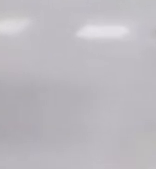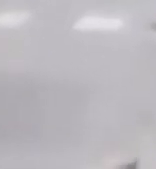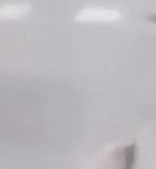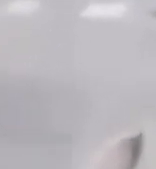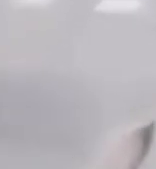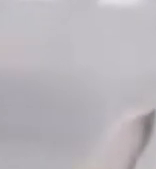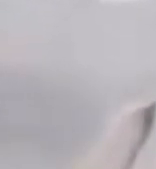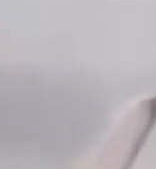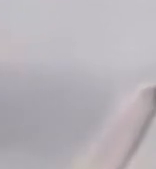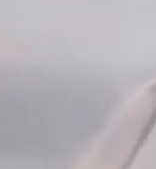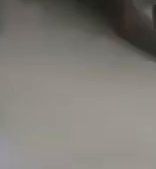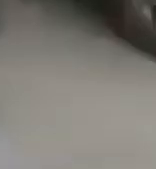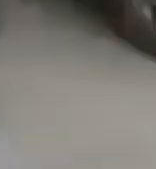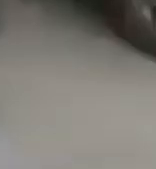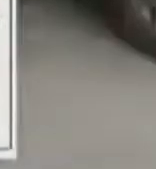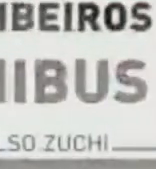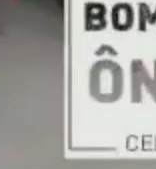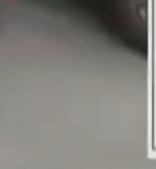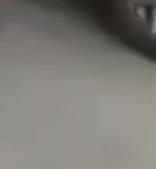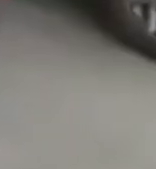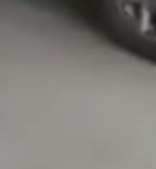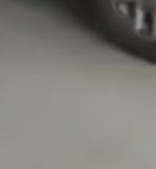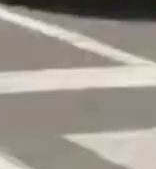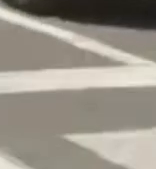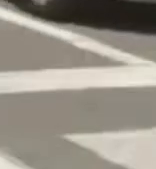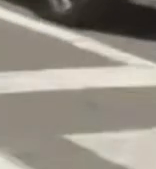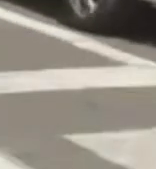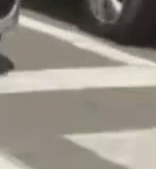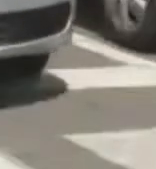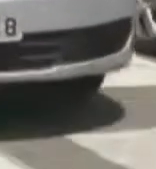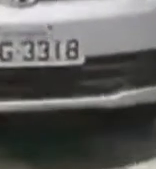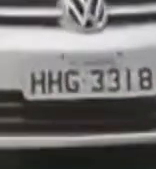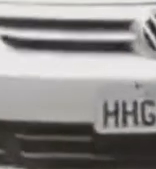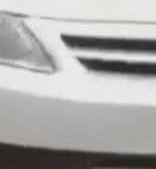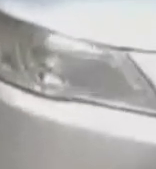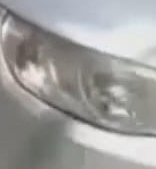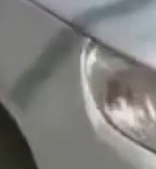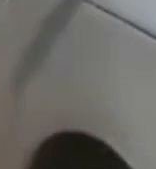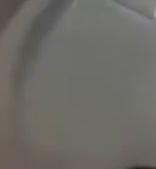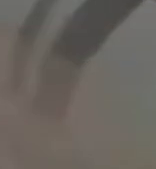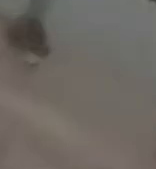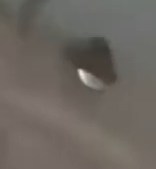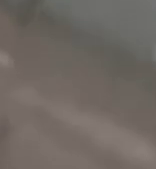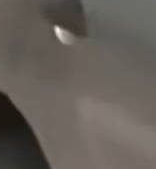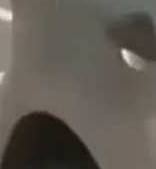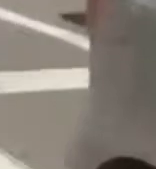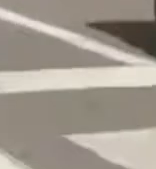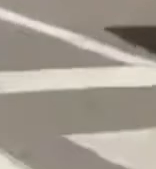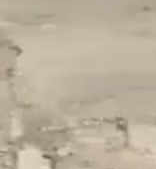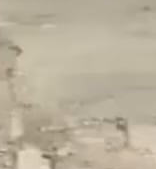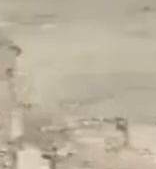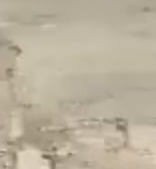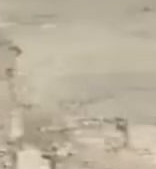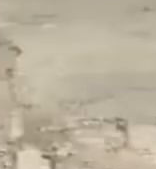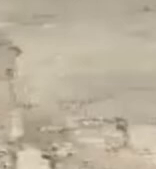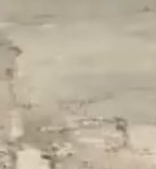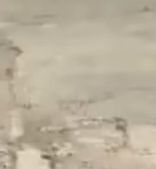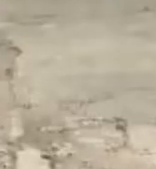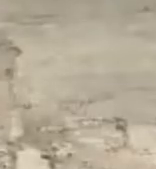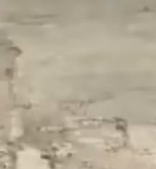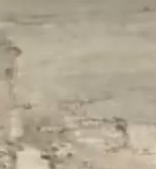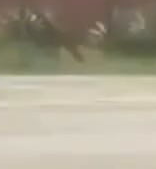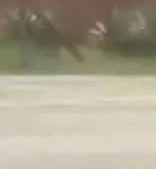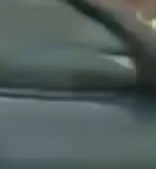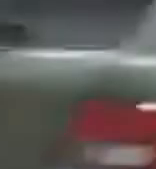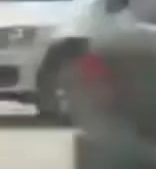transporte coletivo urbano e do corpo de bombeiros, a reurbanização da rua Coronel Aristiliano Ramos, a drenagem do bairro